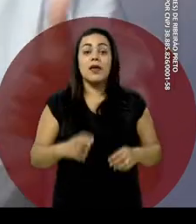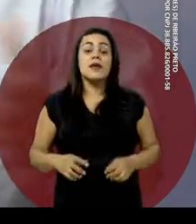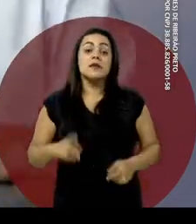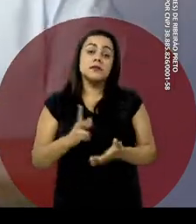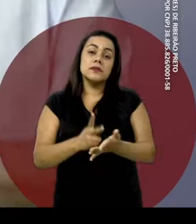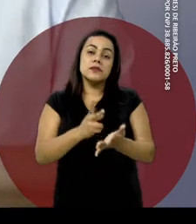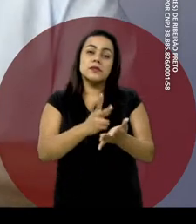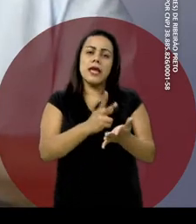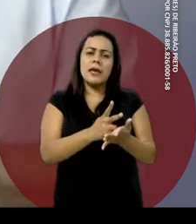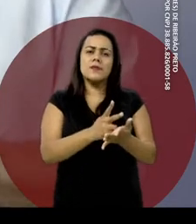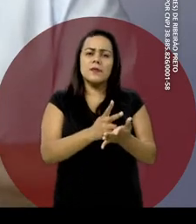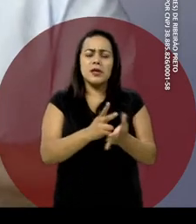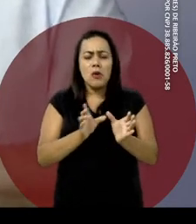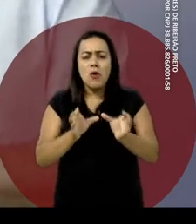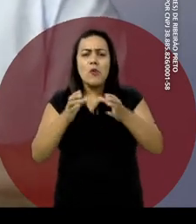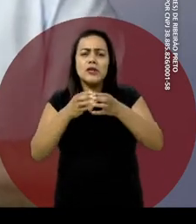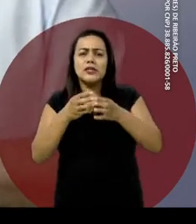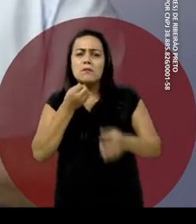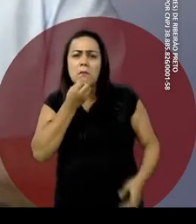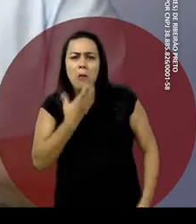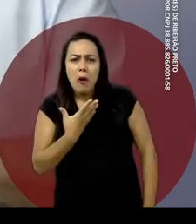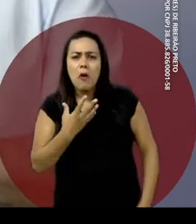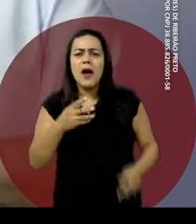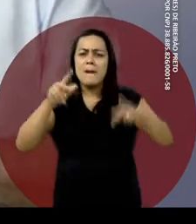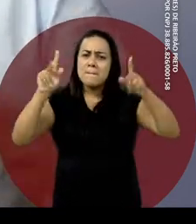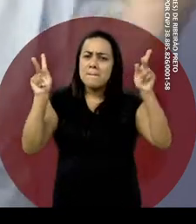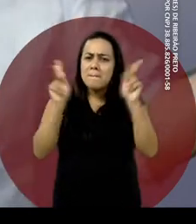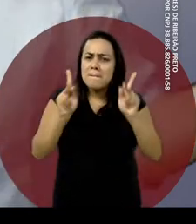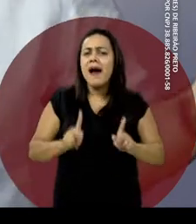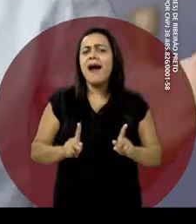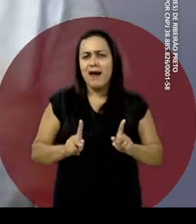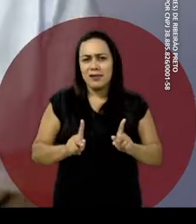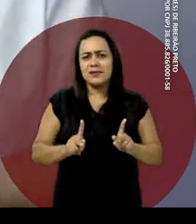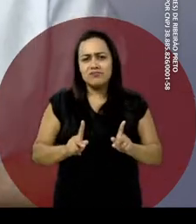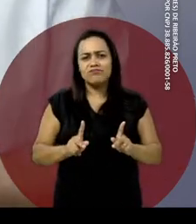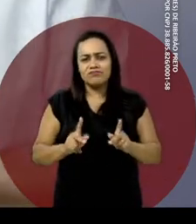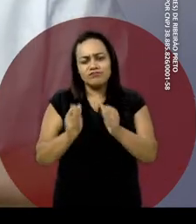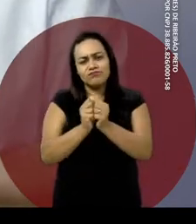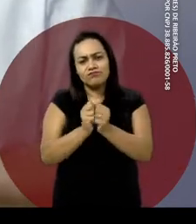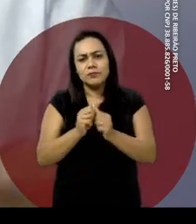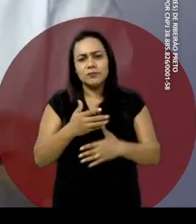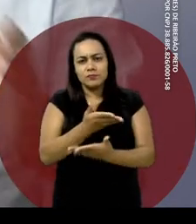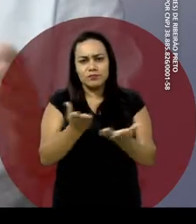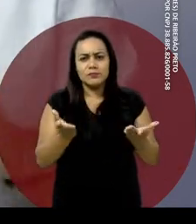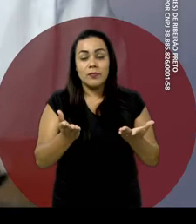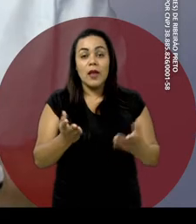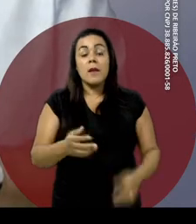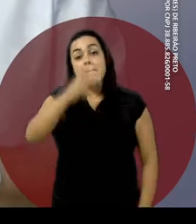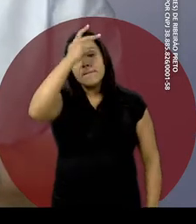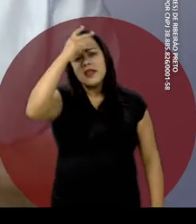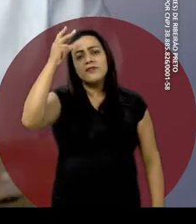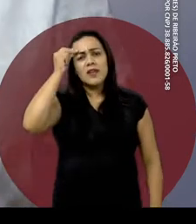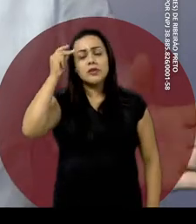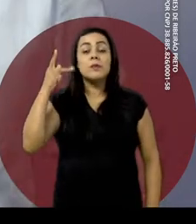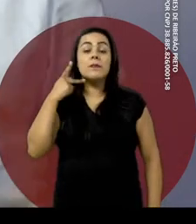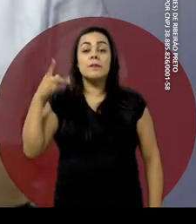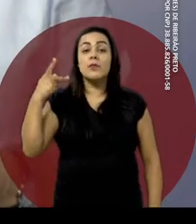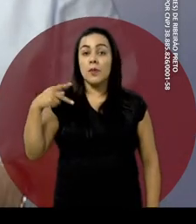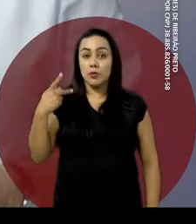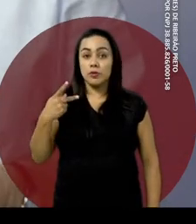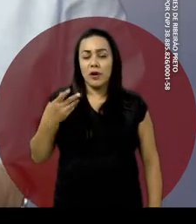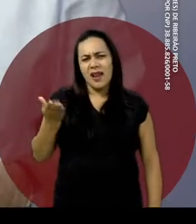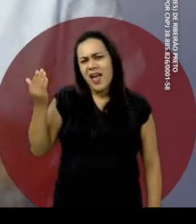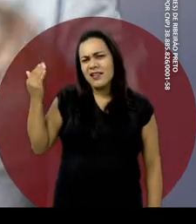violência, promovendo o sentido de pertencimento na comunidade e uma cultura de paz entre nós. Como prefeito e como